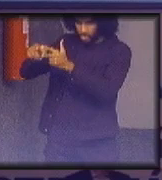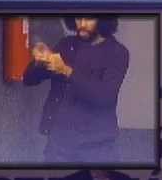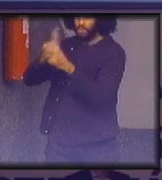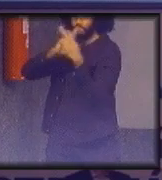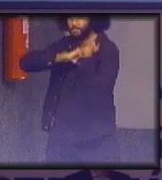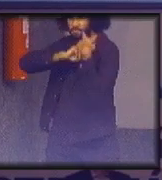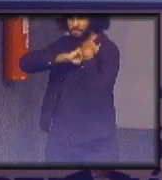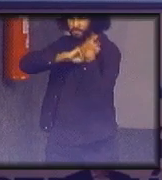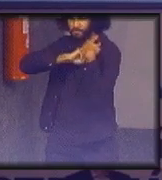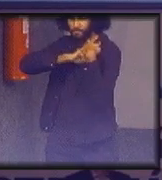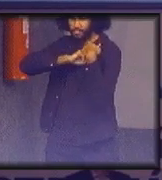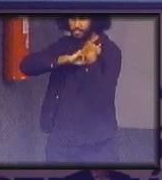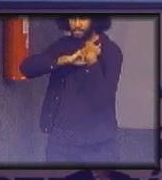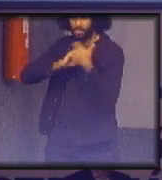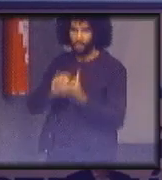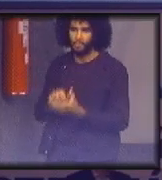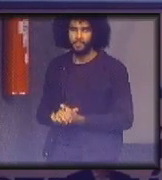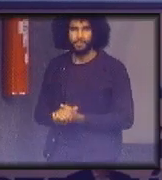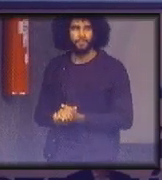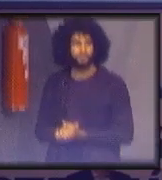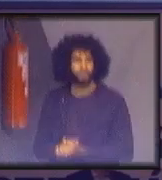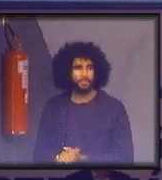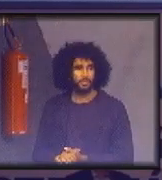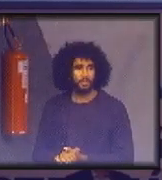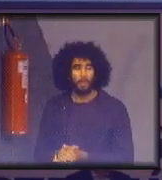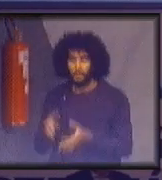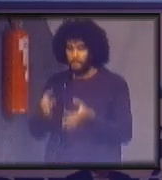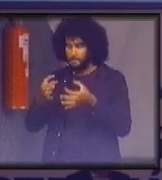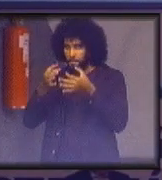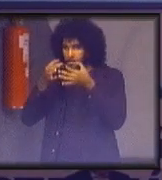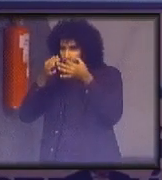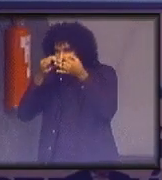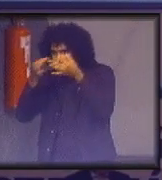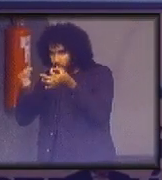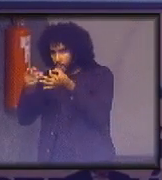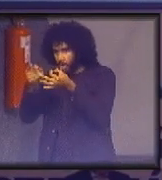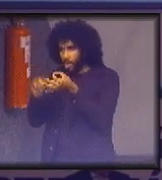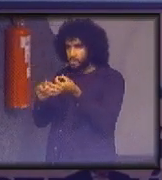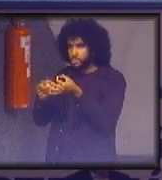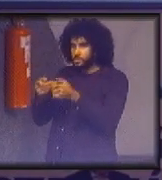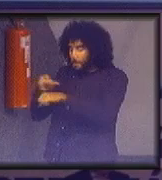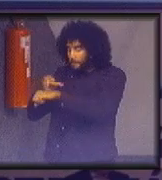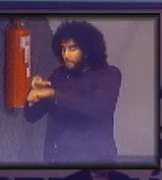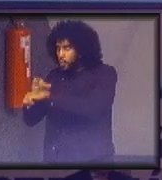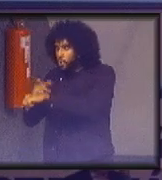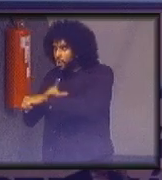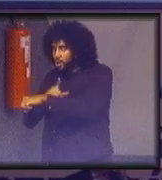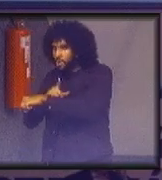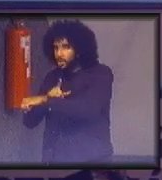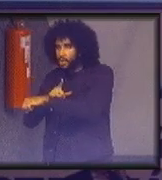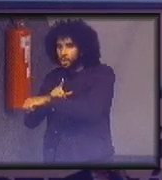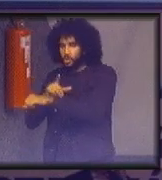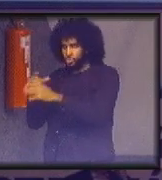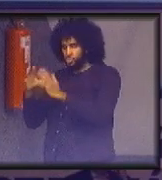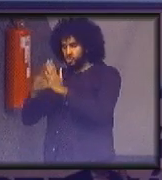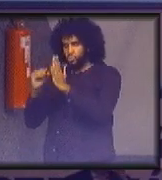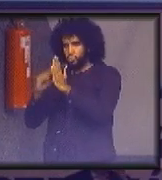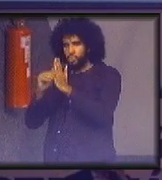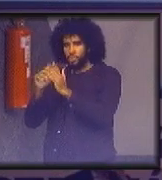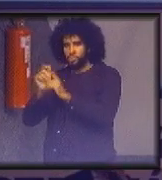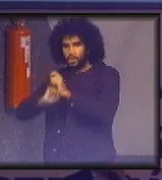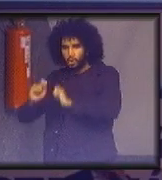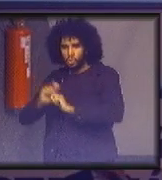responsabilidade do poder judiciário estar atento a essas novas demandas que surgem desses novos modelos econômicos